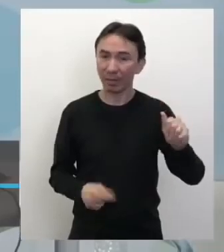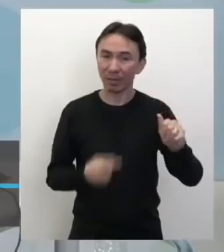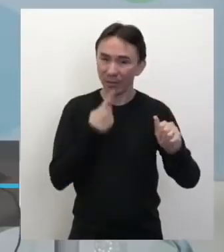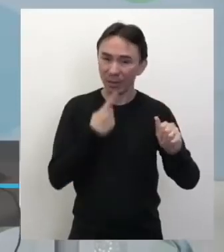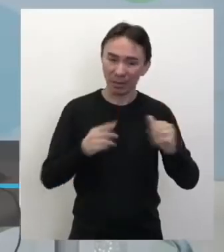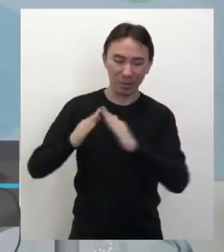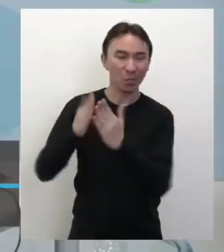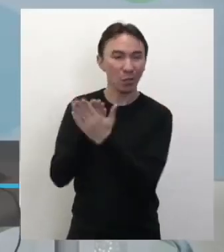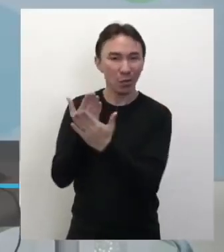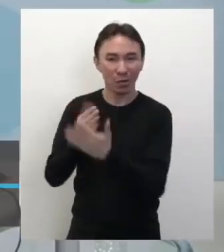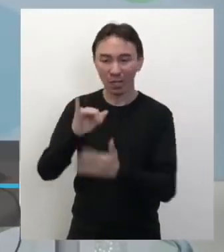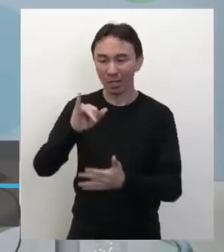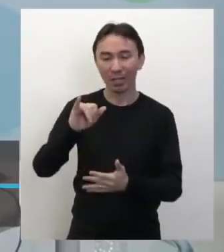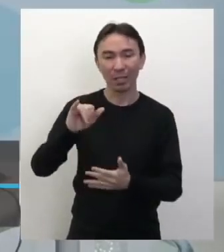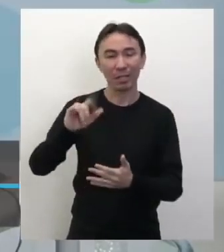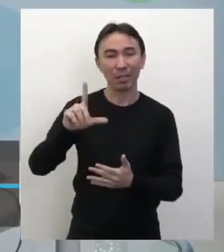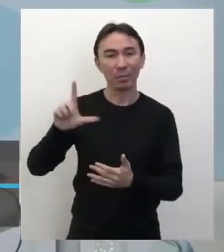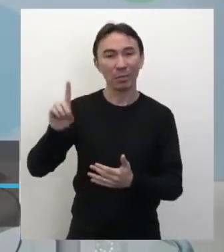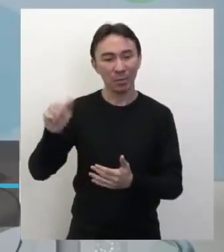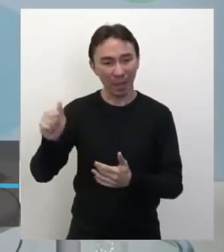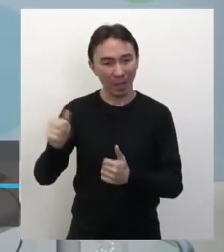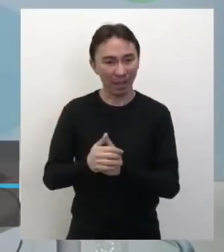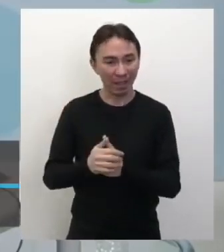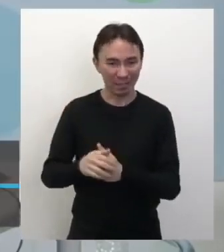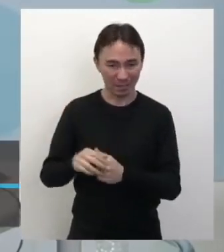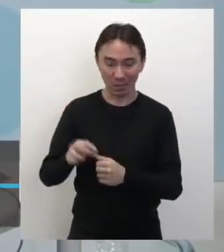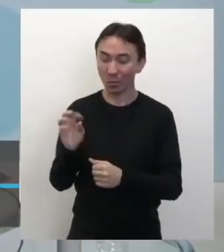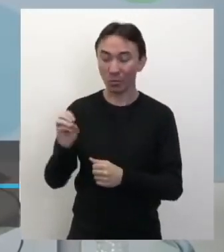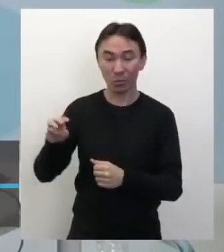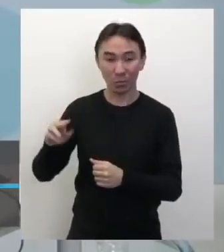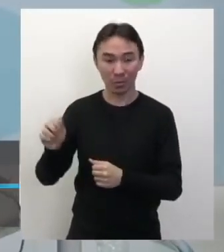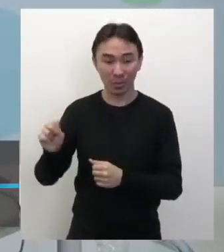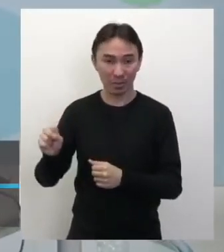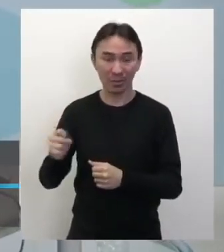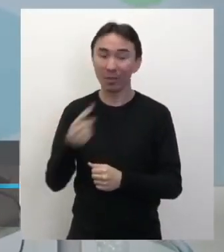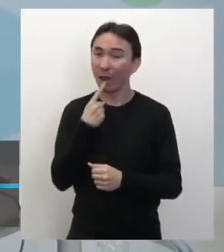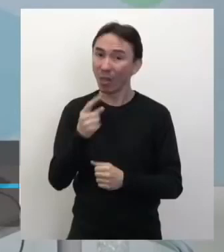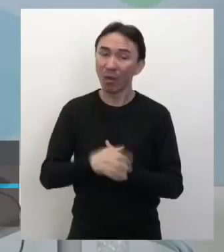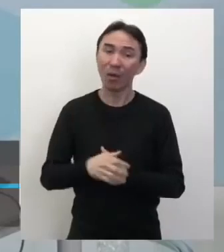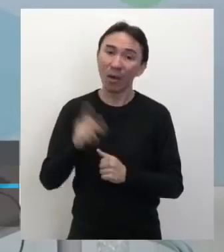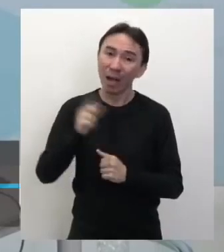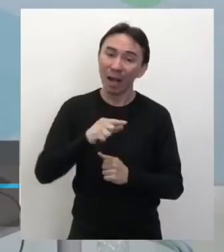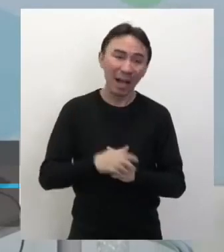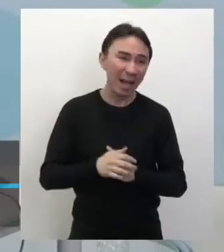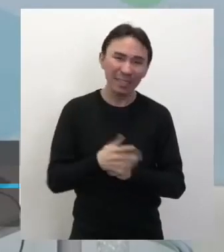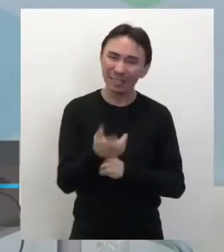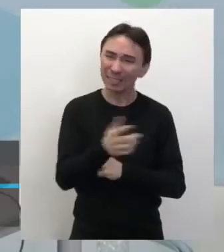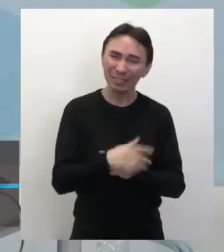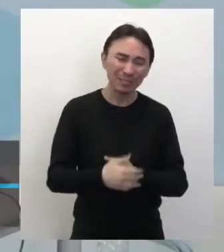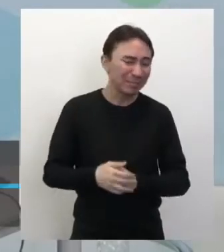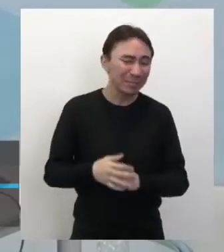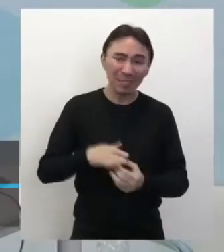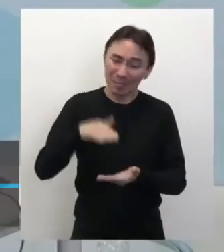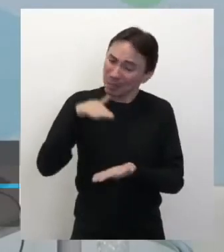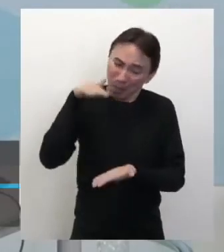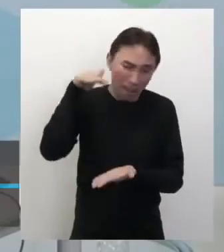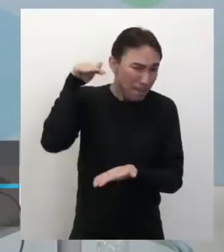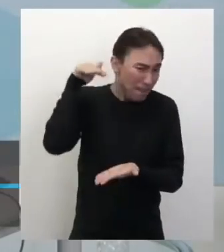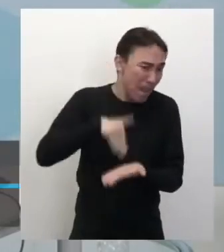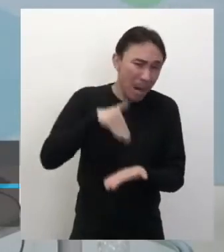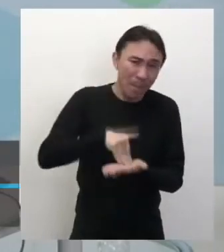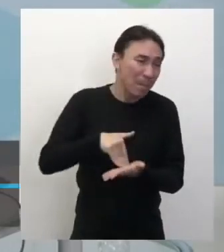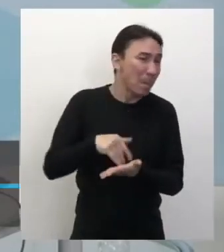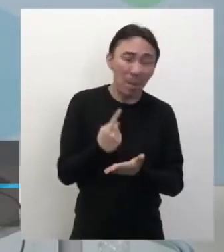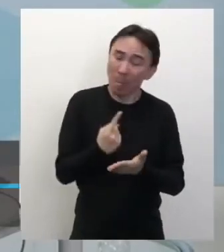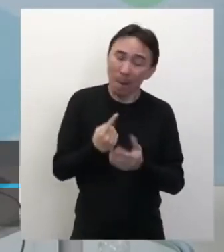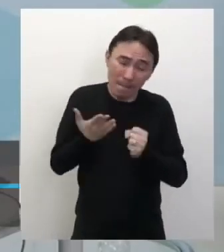colocou, que é o Thomas, colocou aí, Unidade Básica de Todo Ser Vivo, Células São Micro-Organismas, eu acho